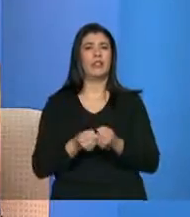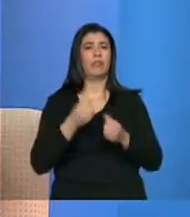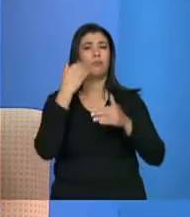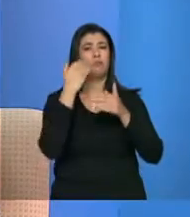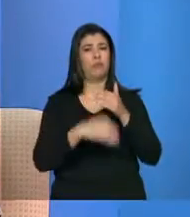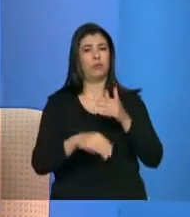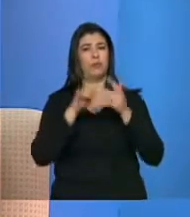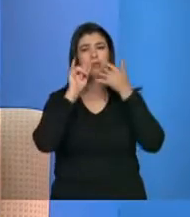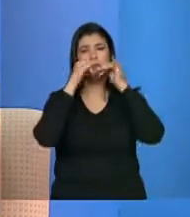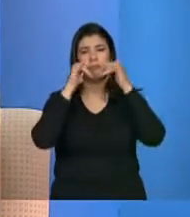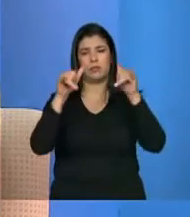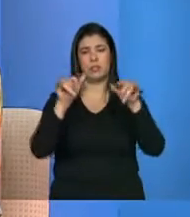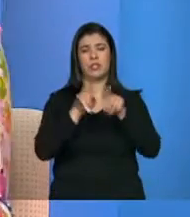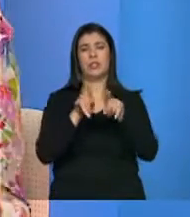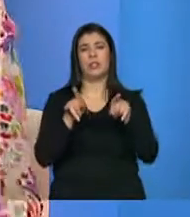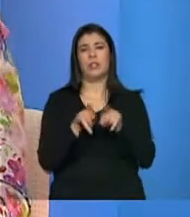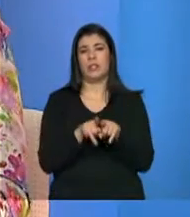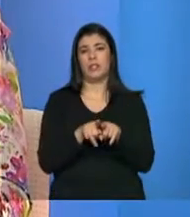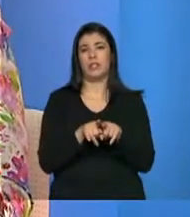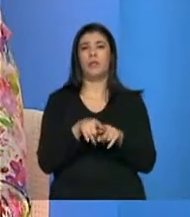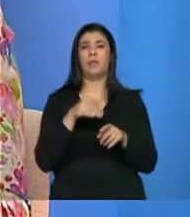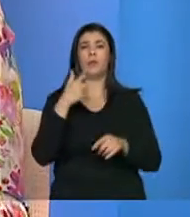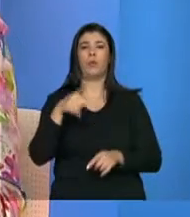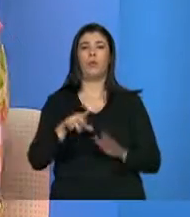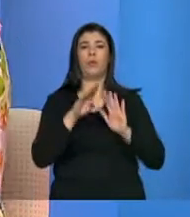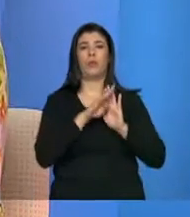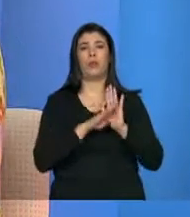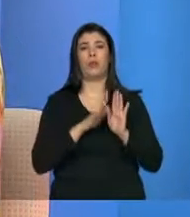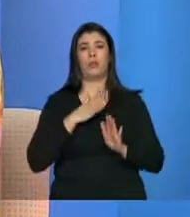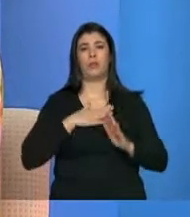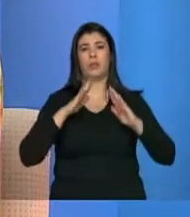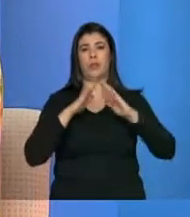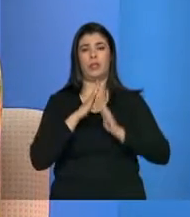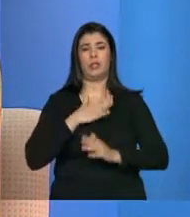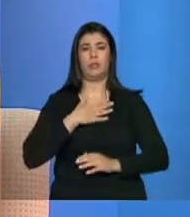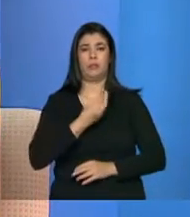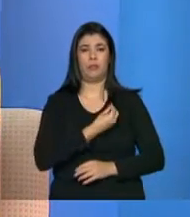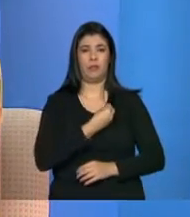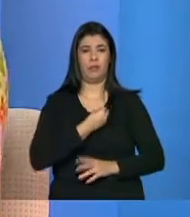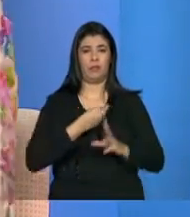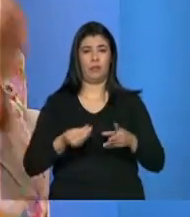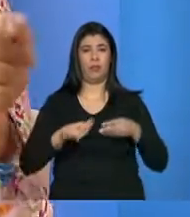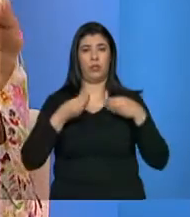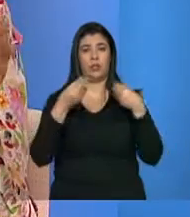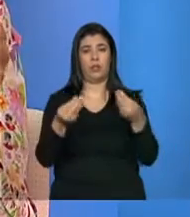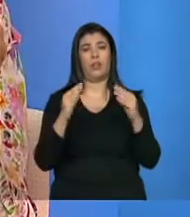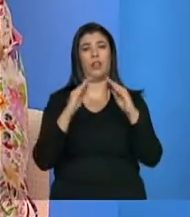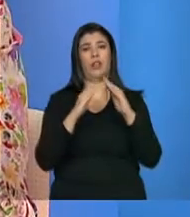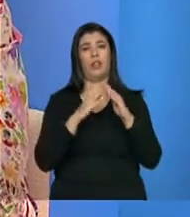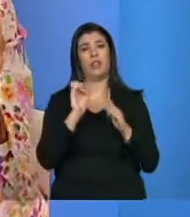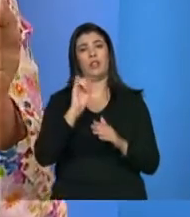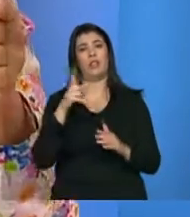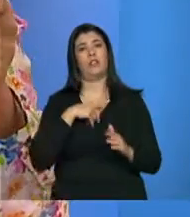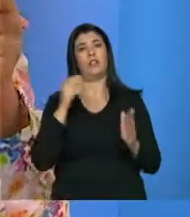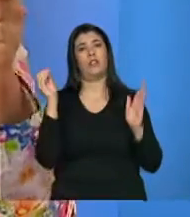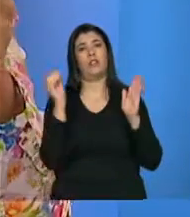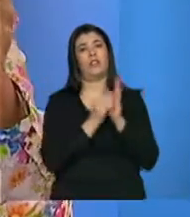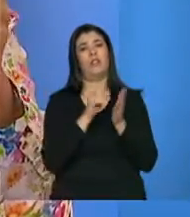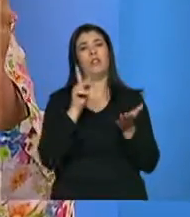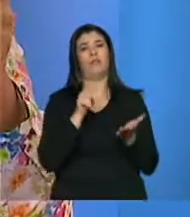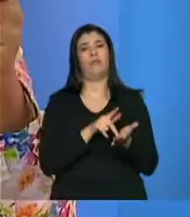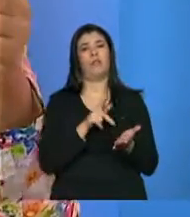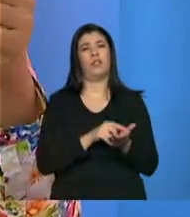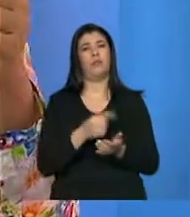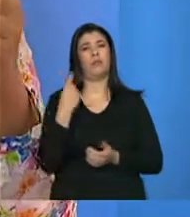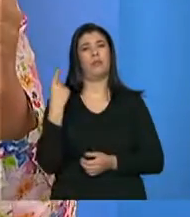também tem um grande incentivo à atualização. O Minha Casa Minha Vida, você só concede a casa se tiver atualizado. Então, quer dizer, cada